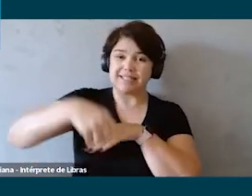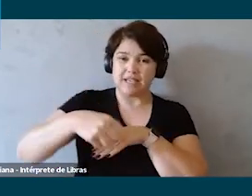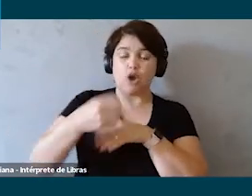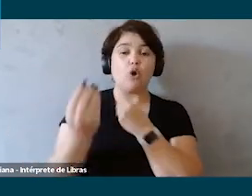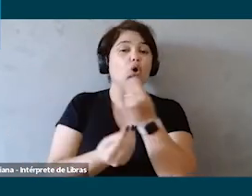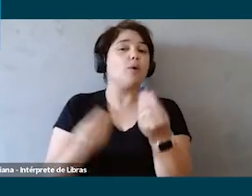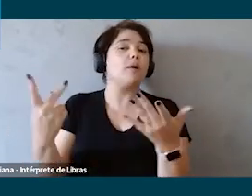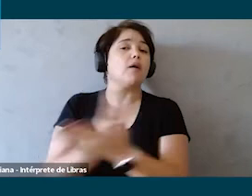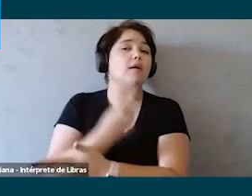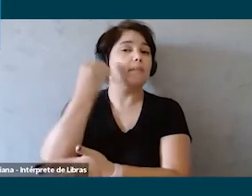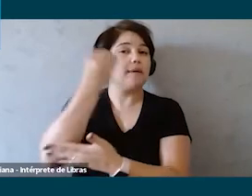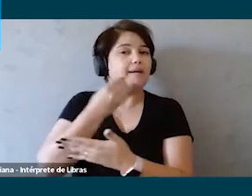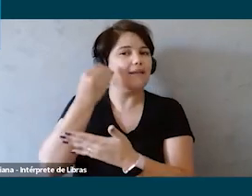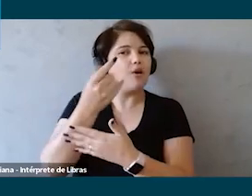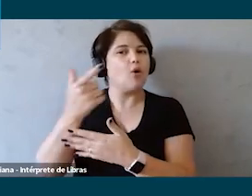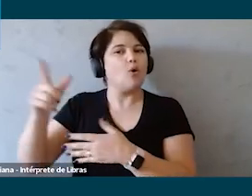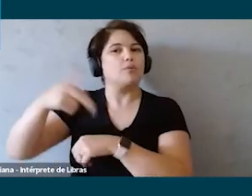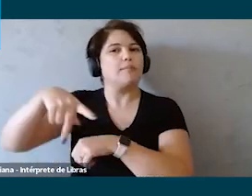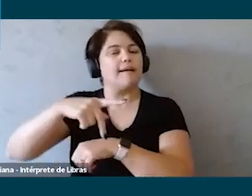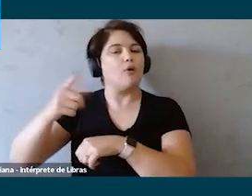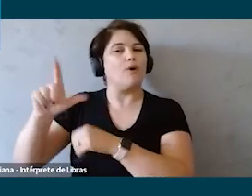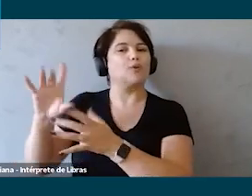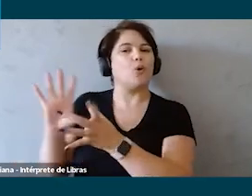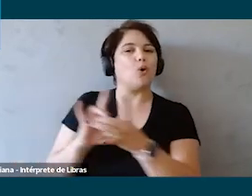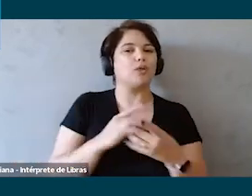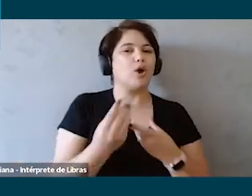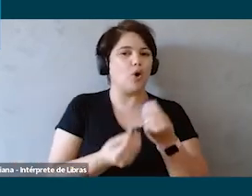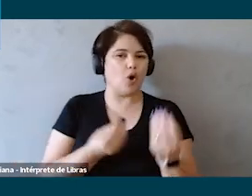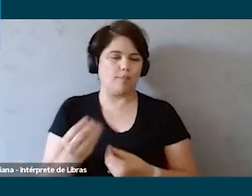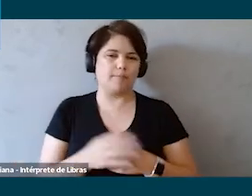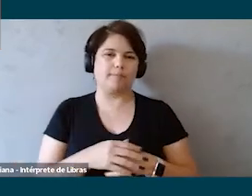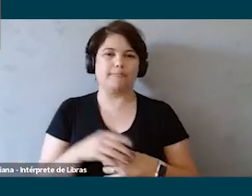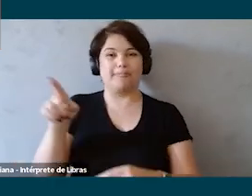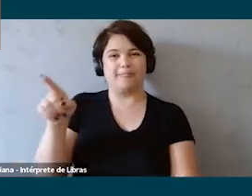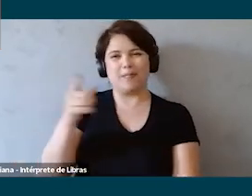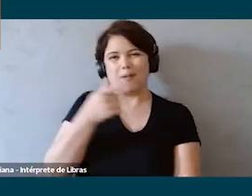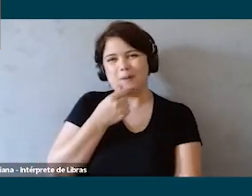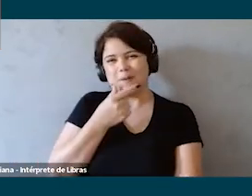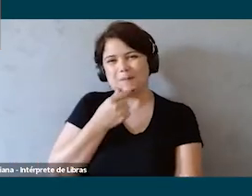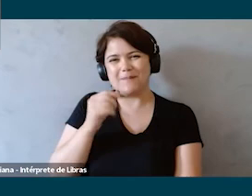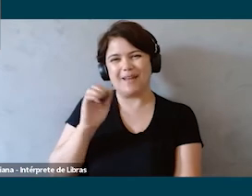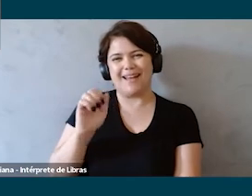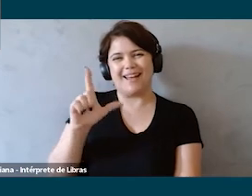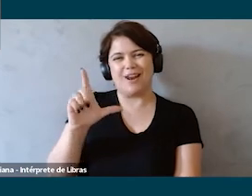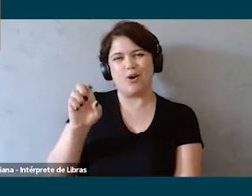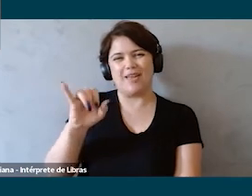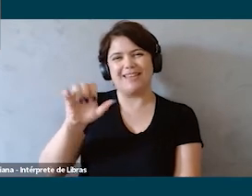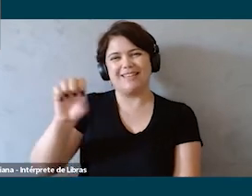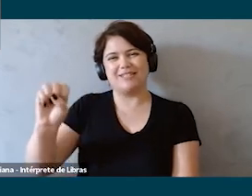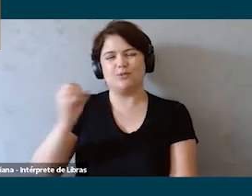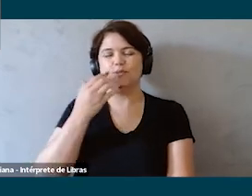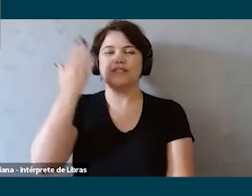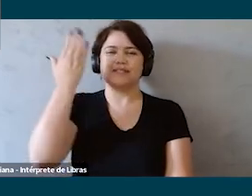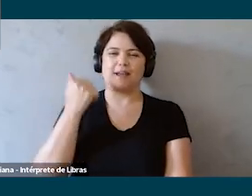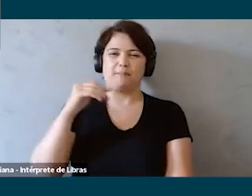poderiam comentar como é que foi essa experiência desses outros contextos vou deixar o Aloysio contar um pouquinho acho que é